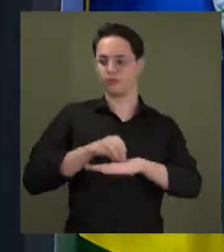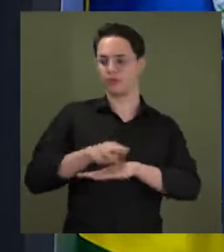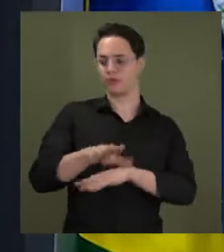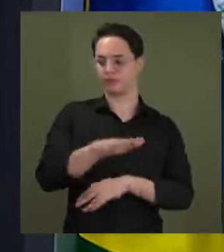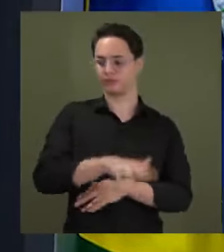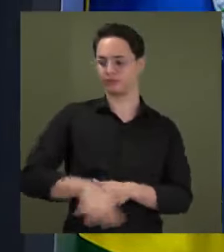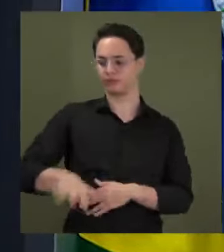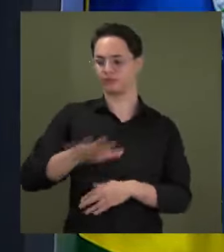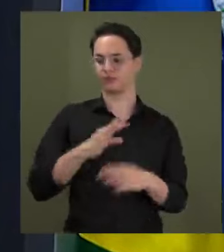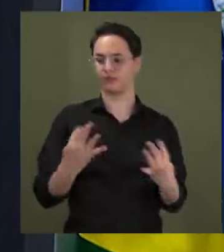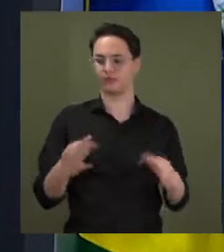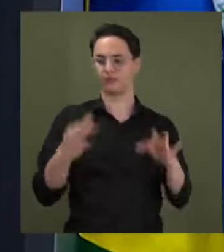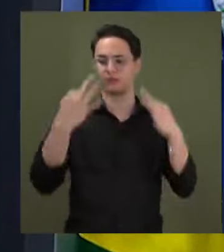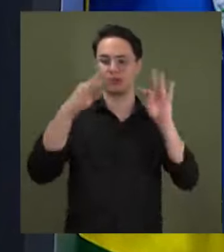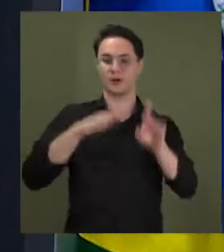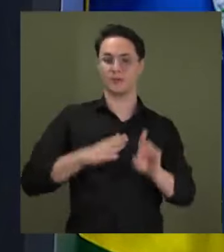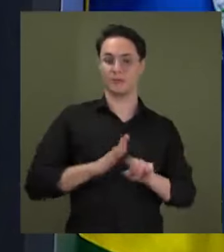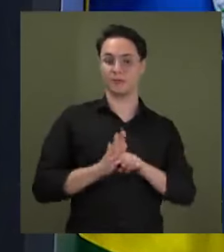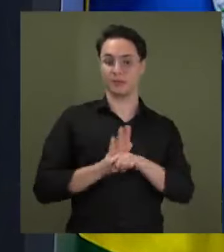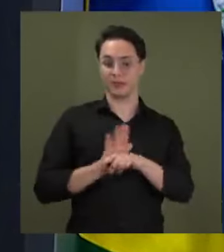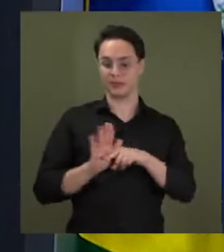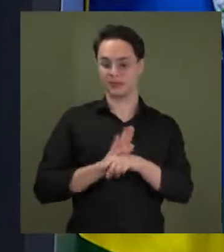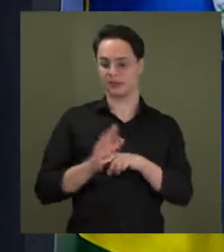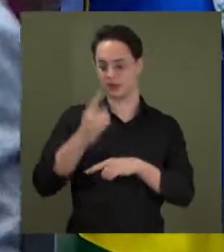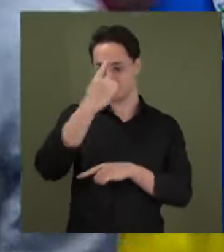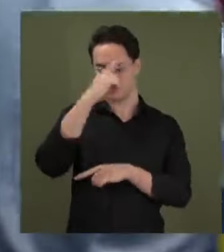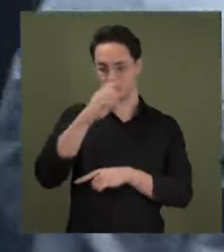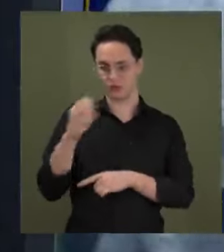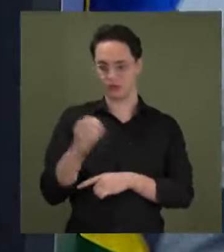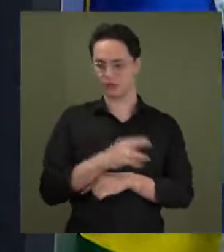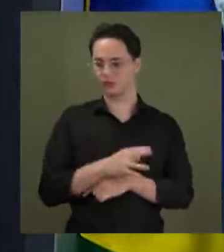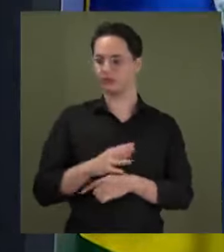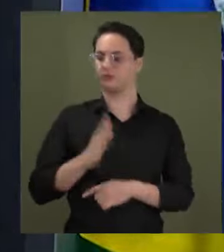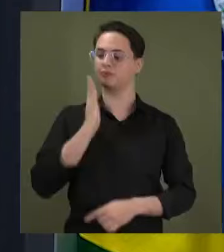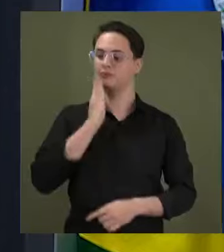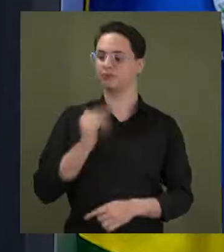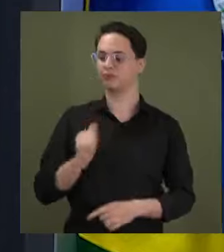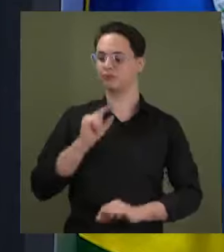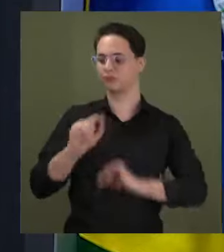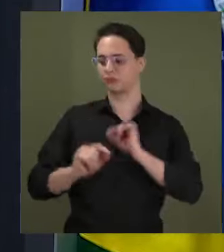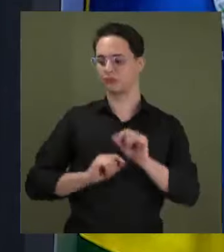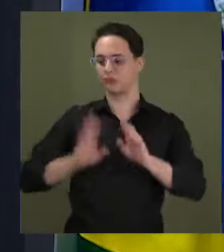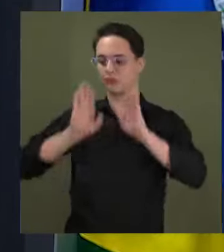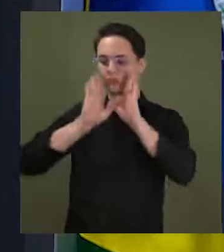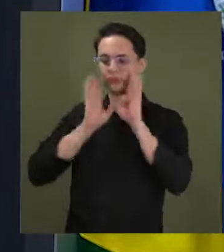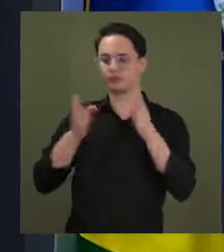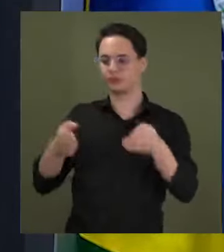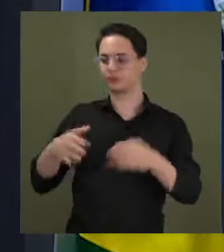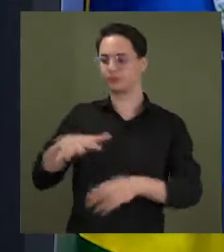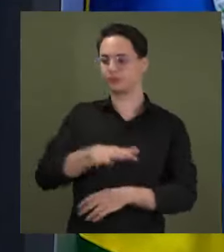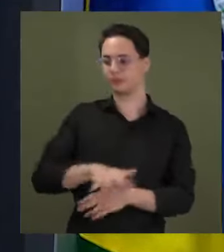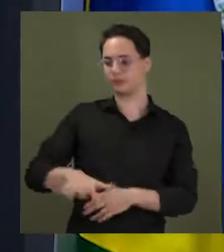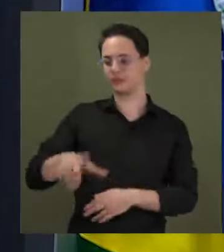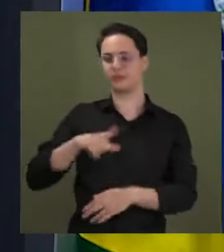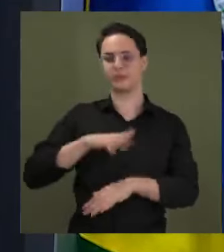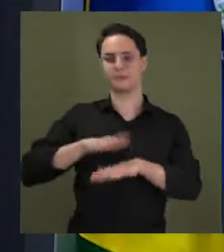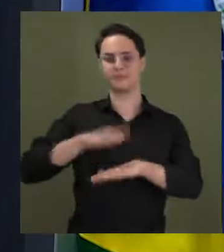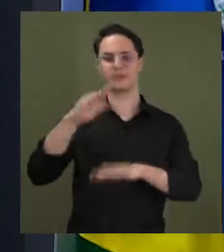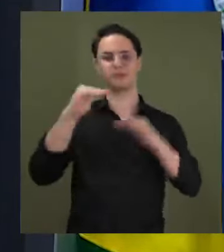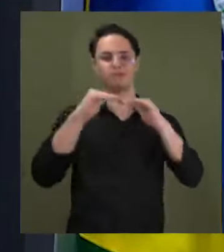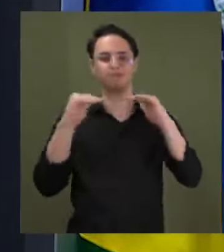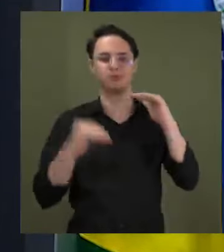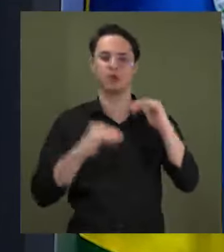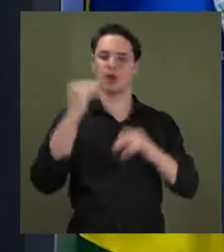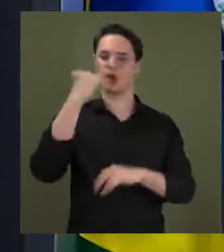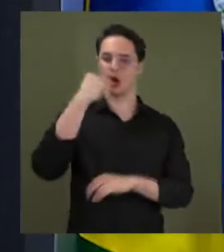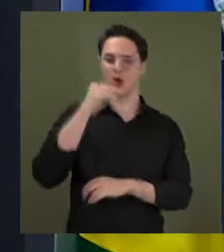tecnologia, pesquisa e inovação, sendo direcionado para as regiões de maior vulnerabilidade do nosso